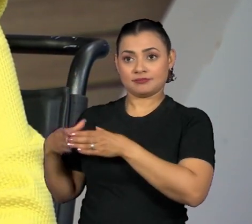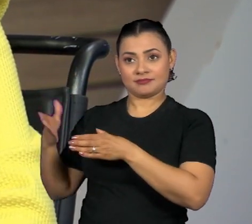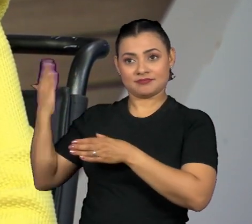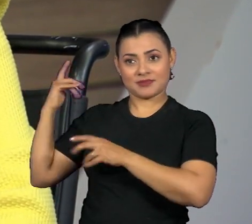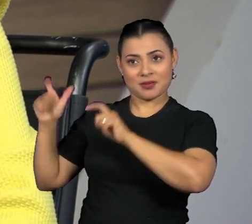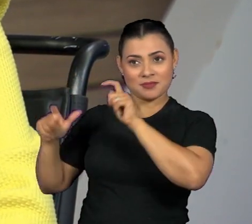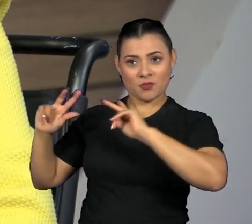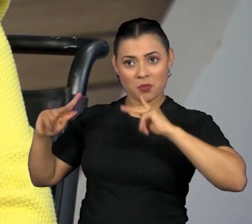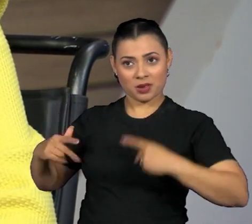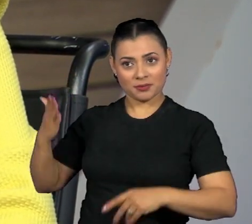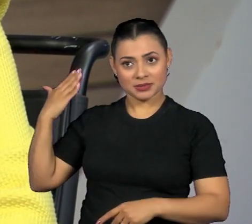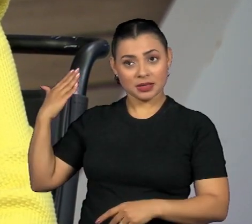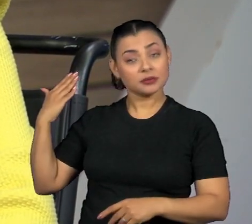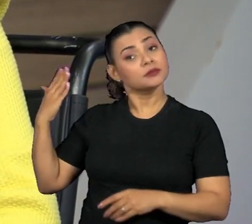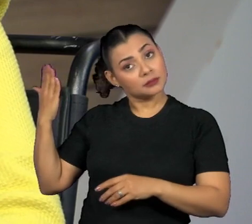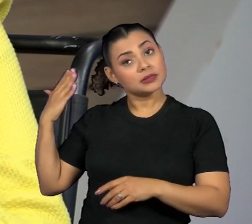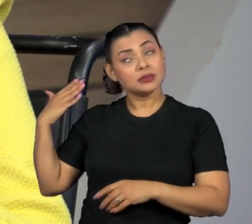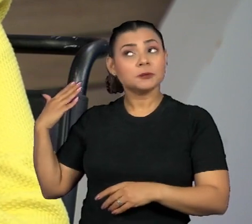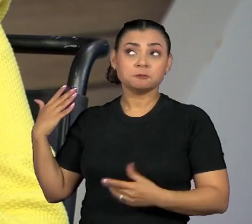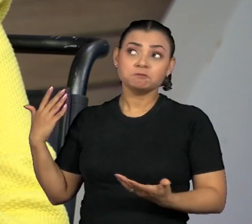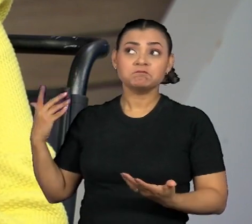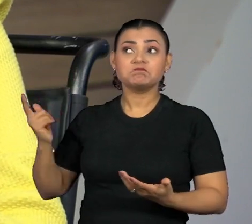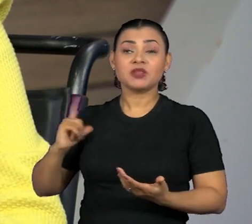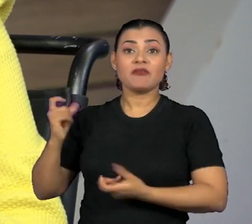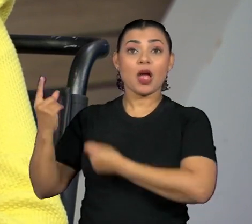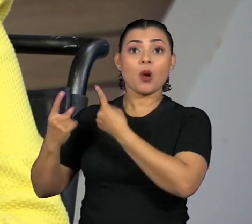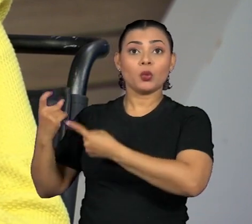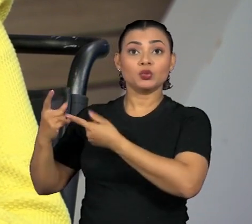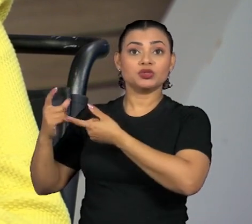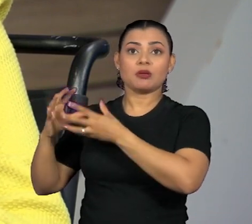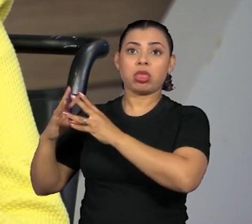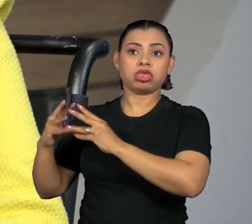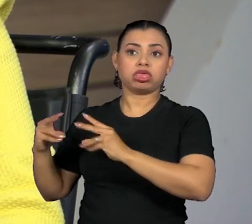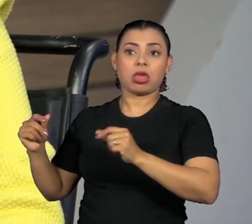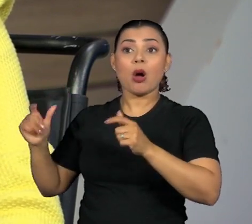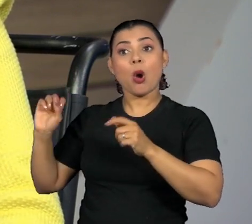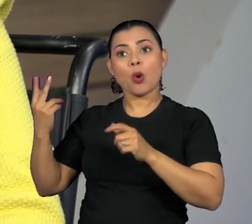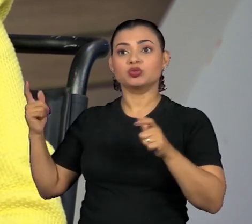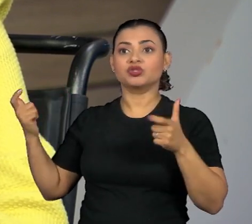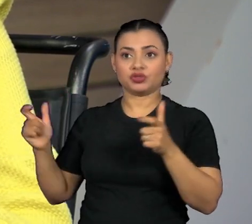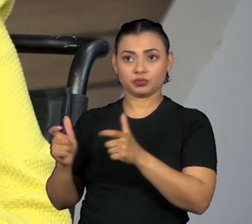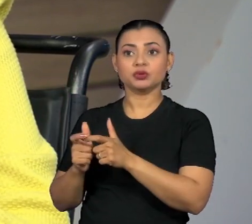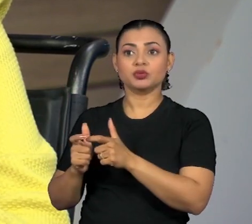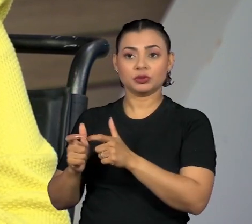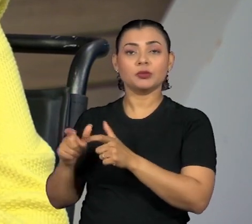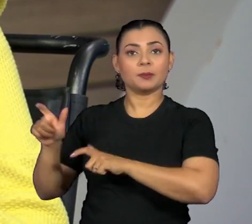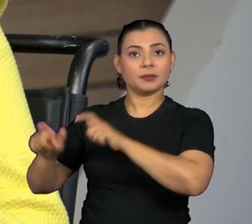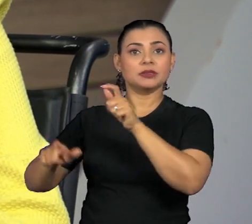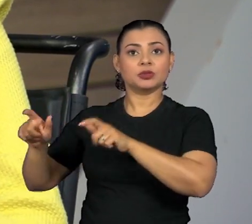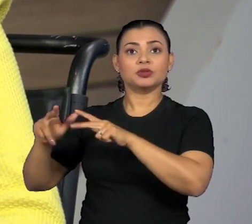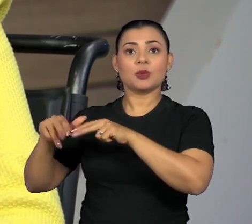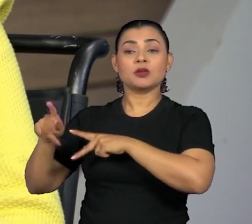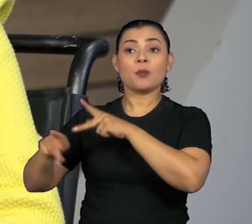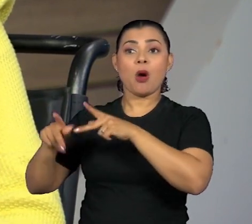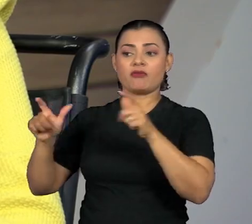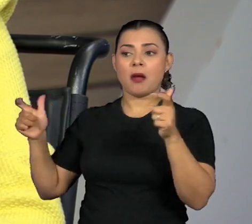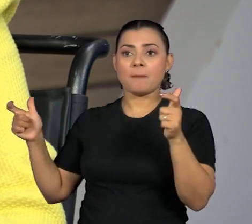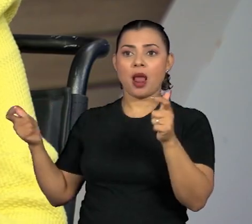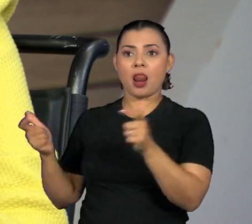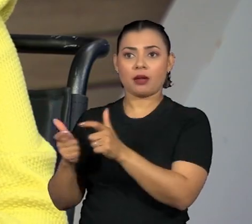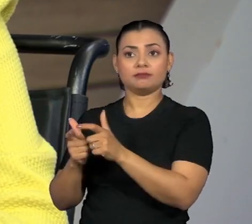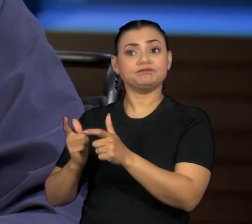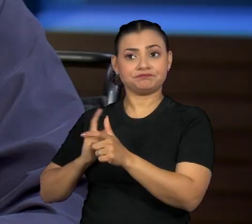nós temos casos de grupos humanos que se extinguiram ou que diminuíram brutalmente em termos de tamanho de população,